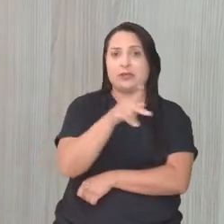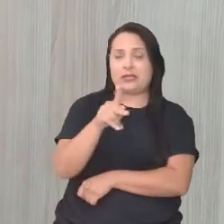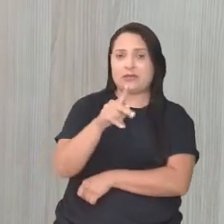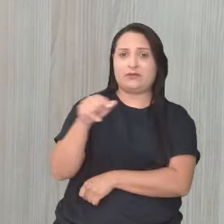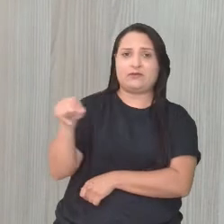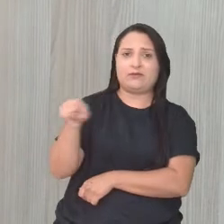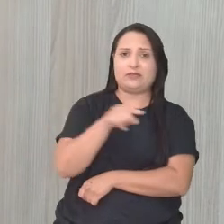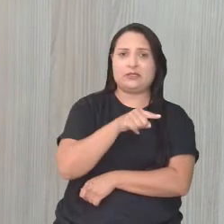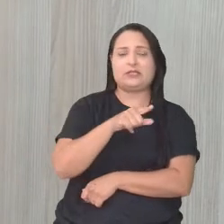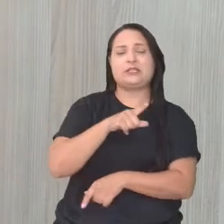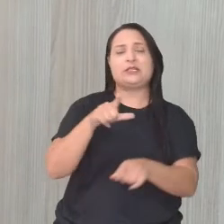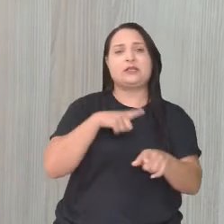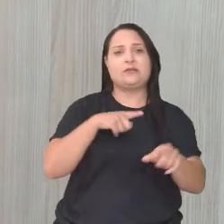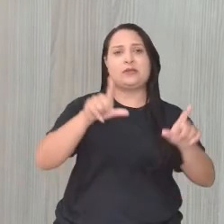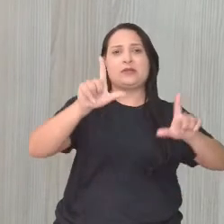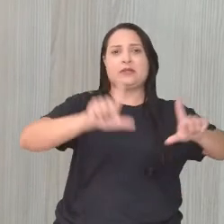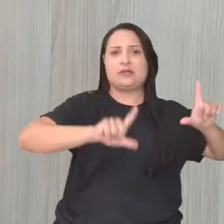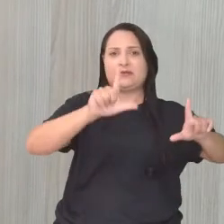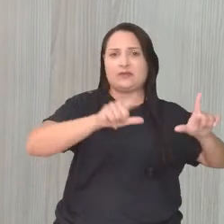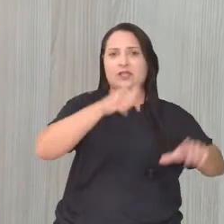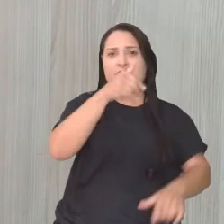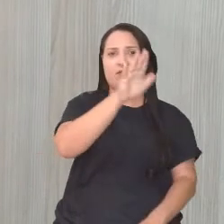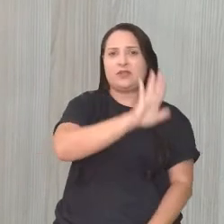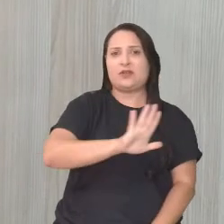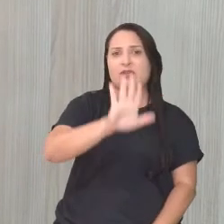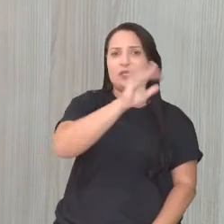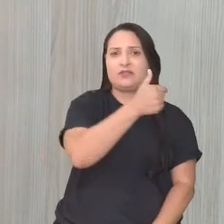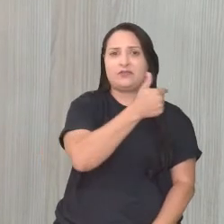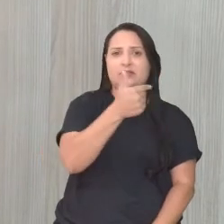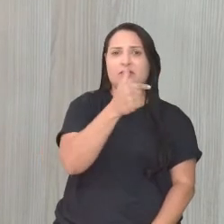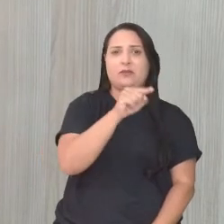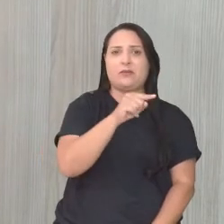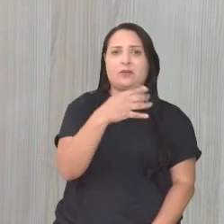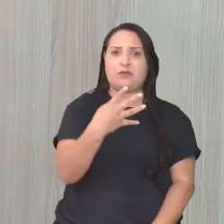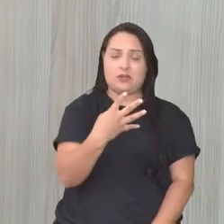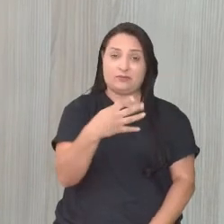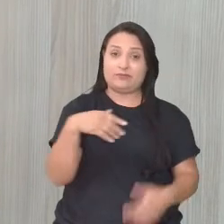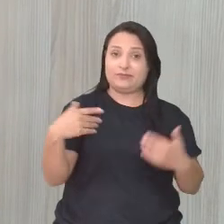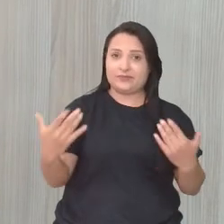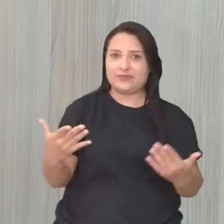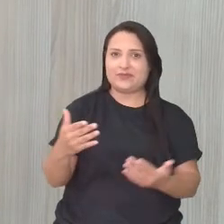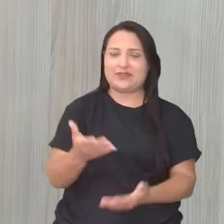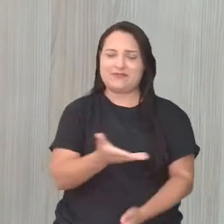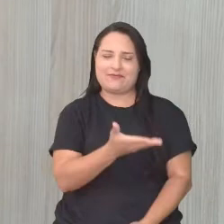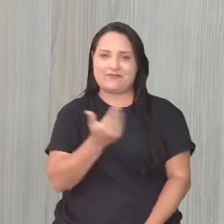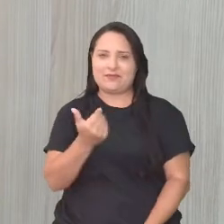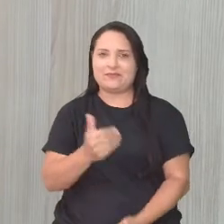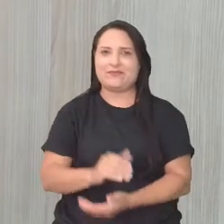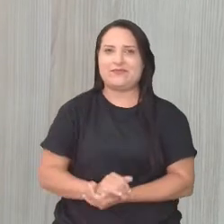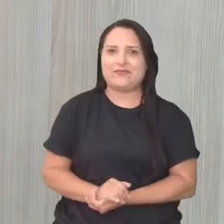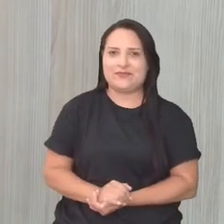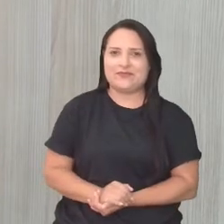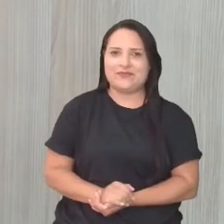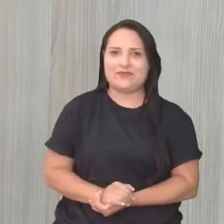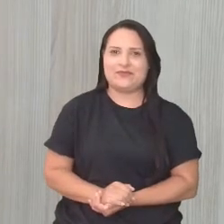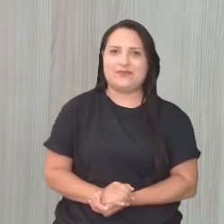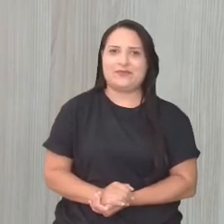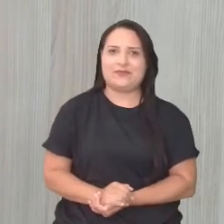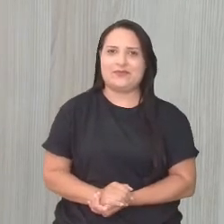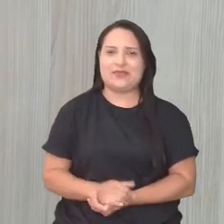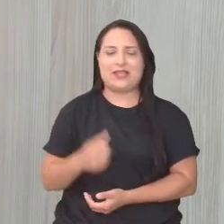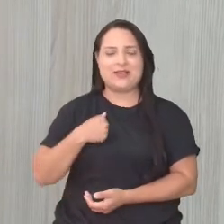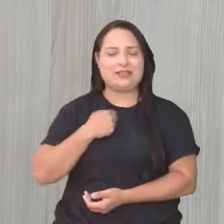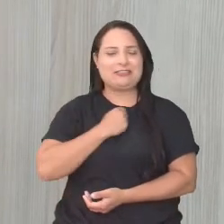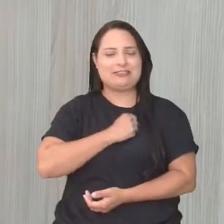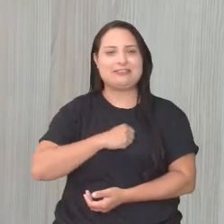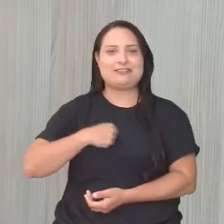gente pela tela da TV Nova Nordeste, o 22.4. Então, vamos embora, Juninho, puxar aqui, né? Estava com